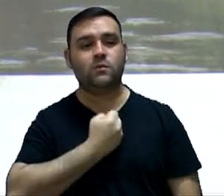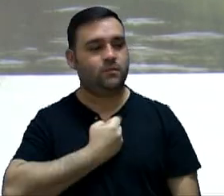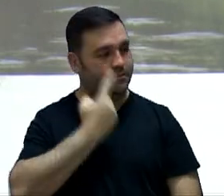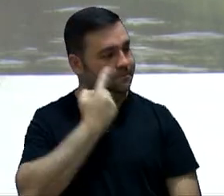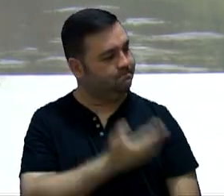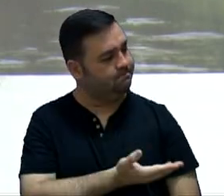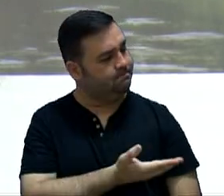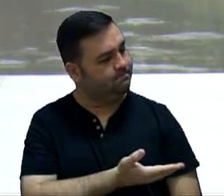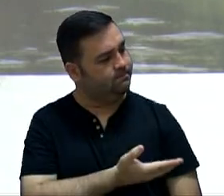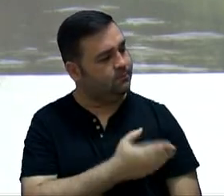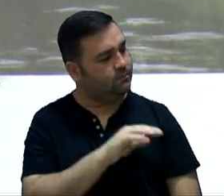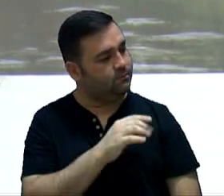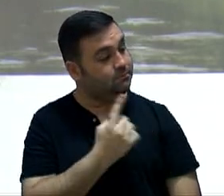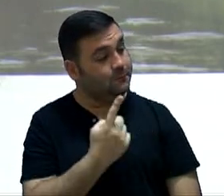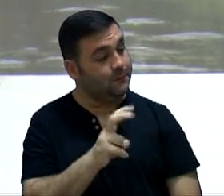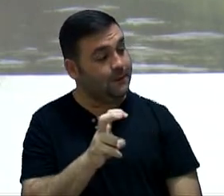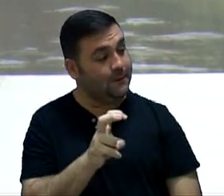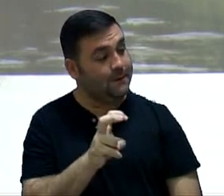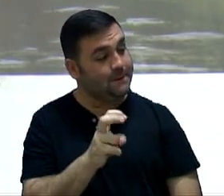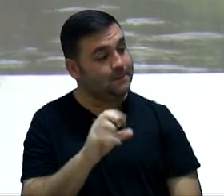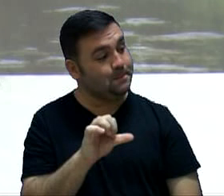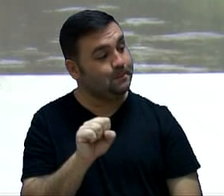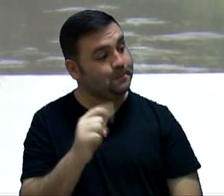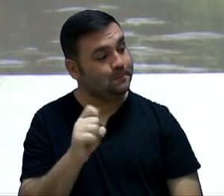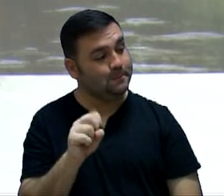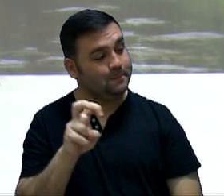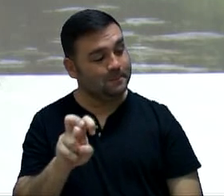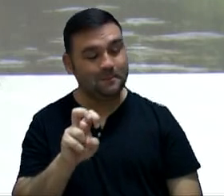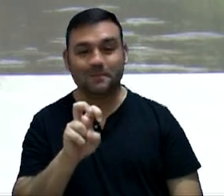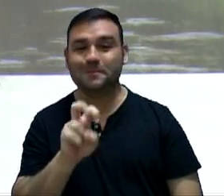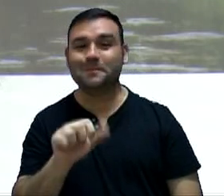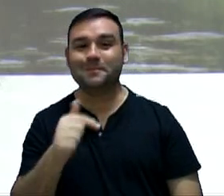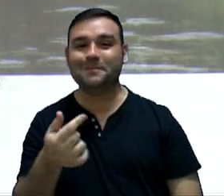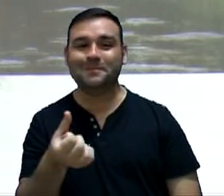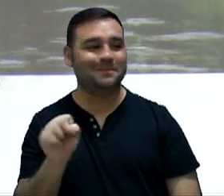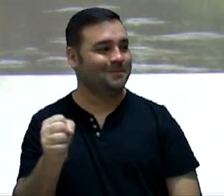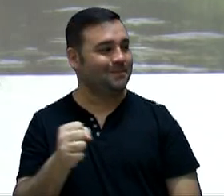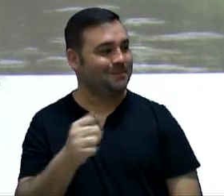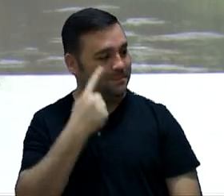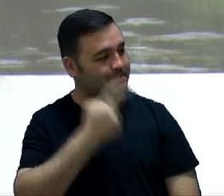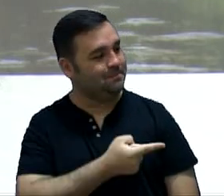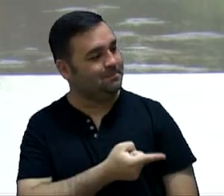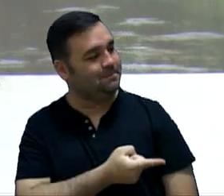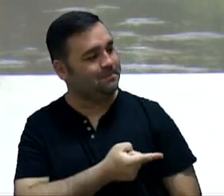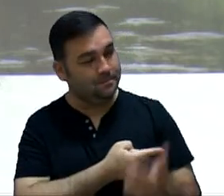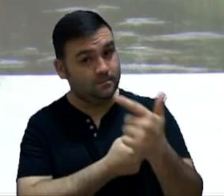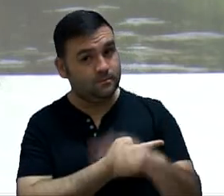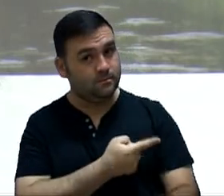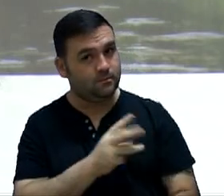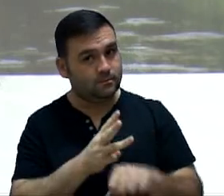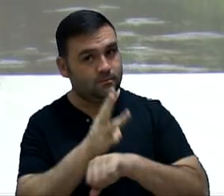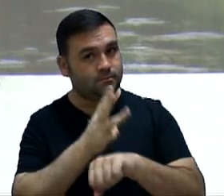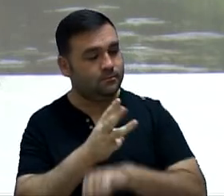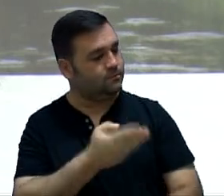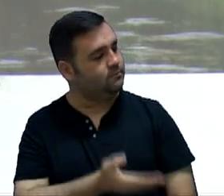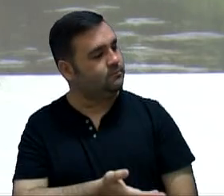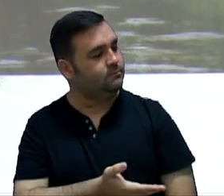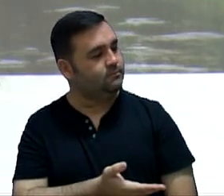15 981 15 5768. Repetindo, WhatsApp,